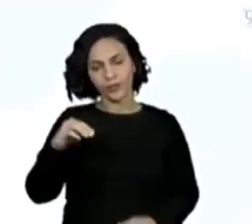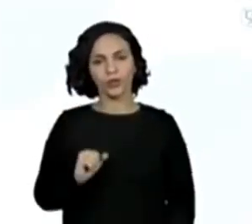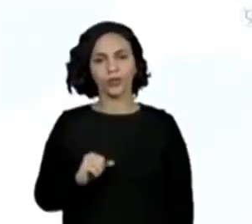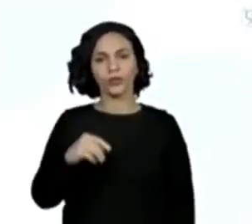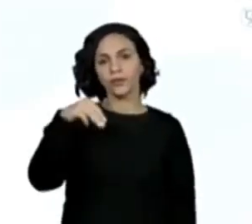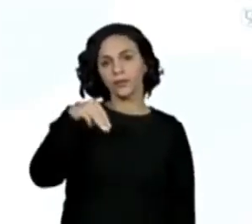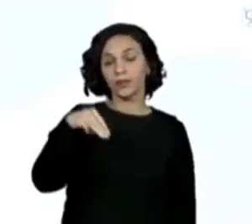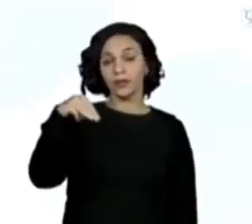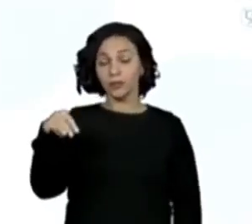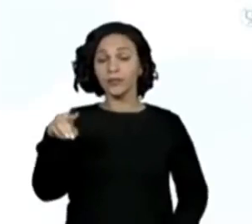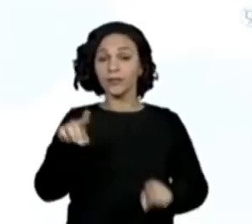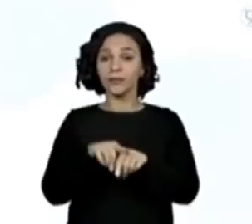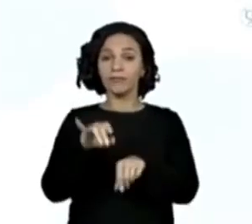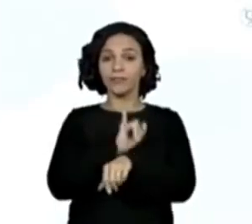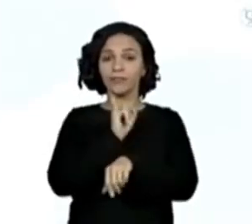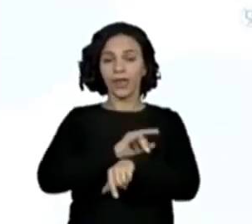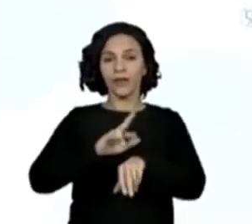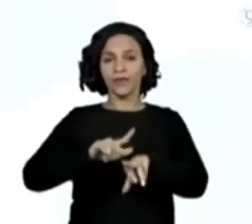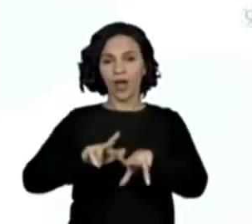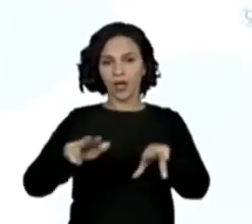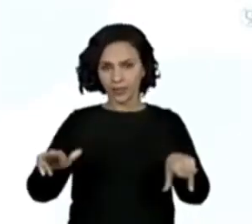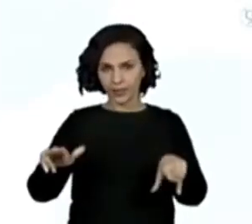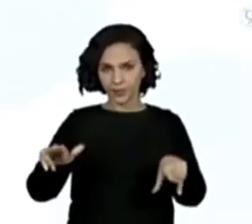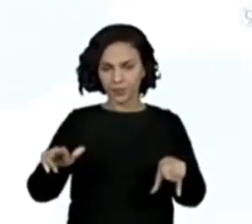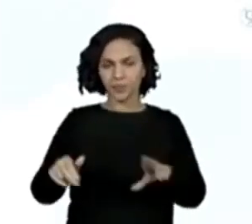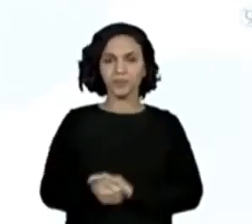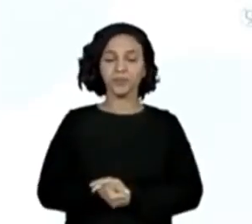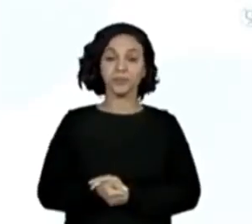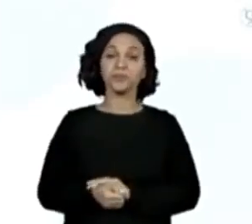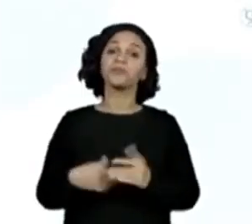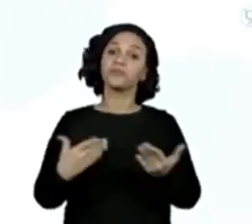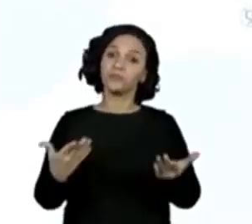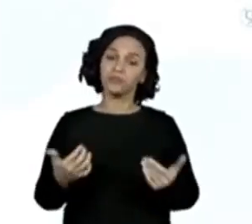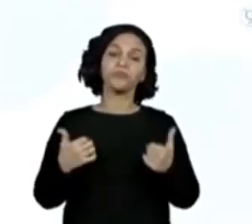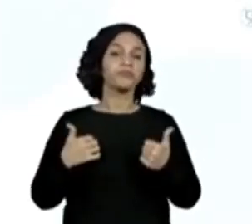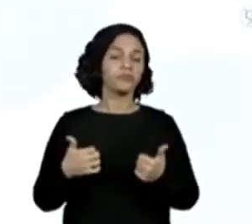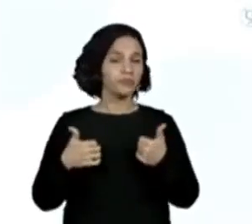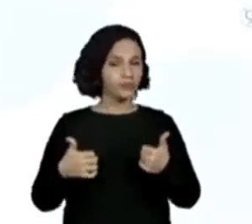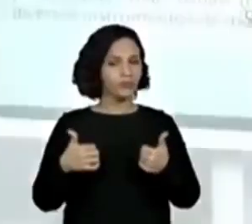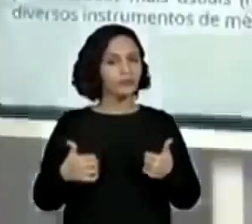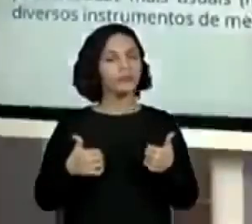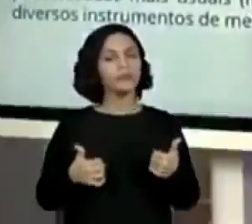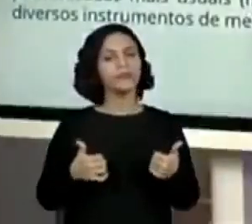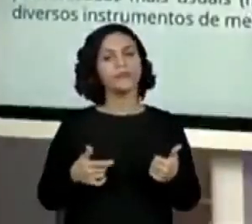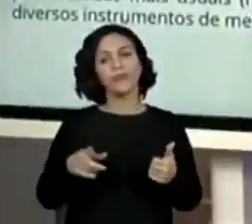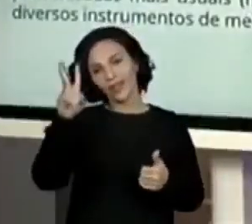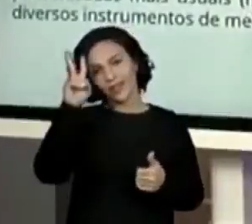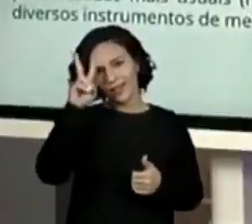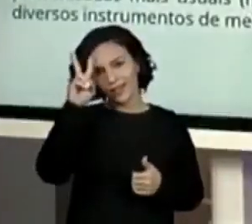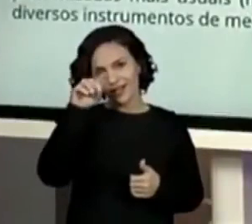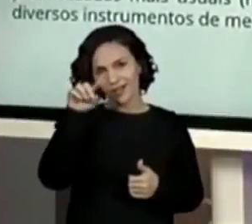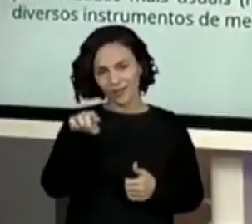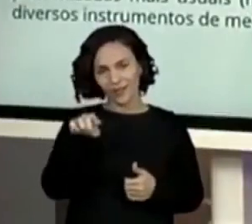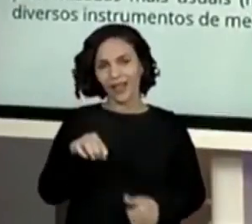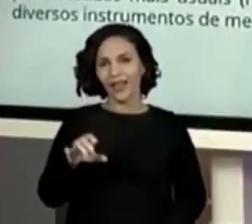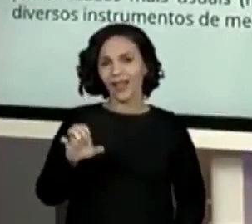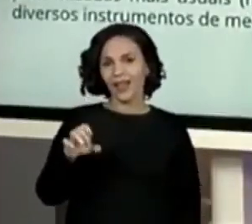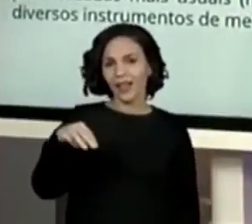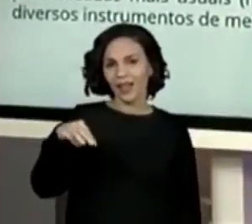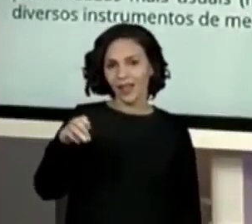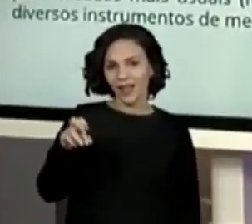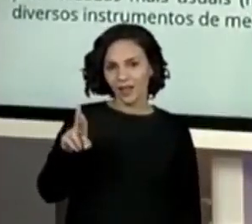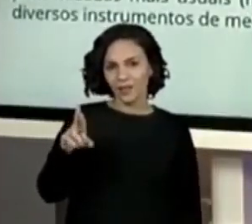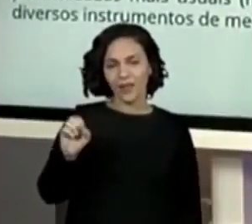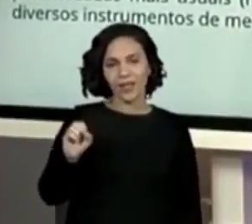diversos instrumentos de medida. Então, muito bem pessoal, lembram-se lá do Emerson, da Maria